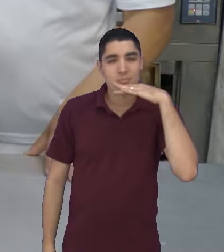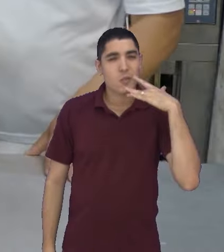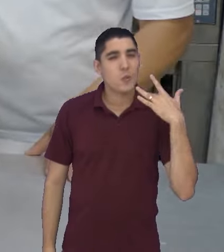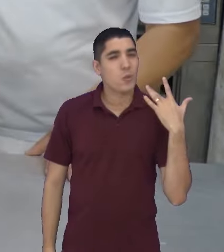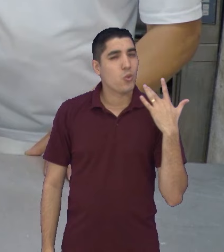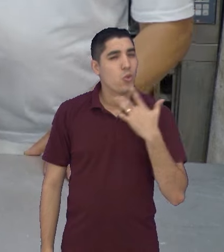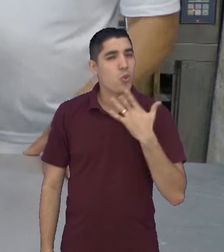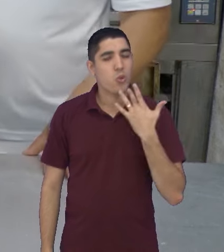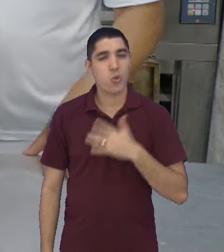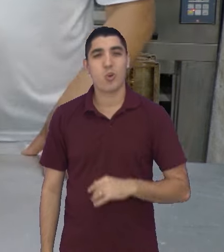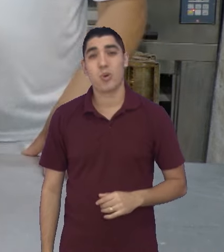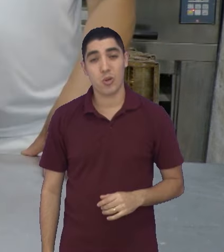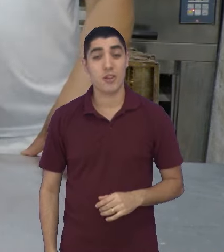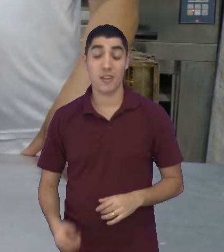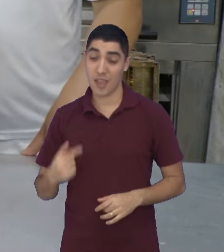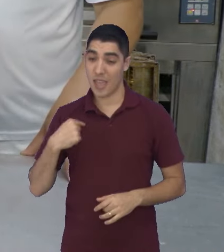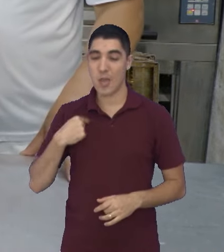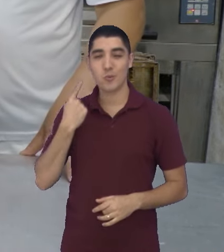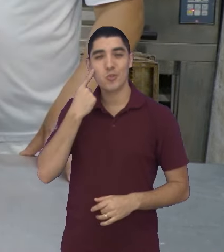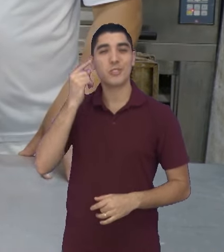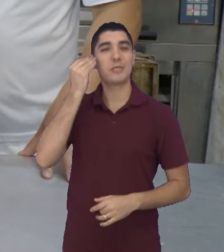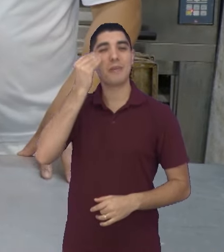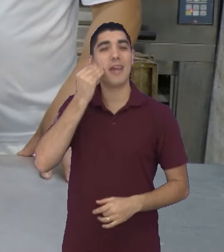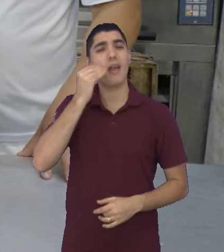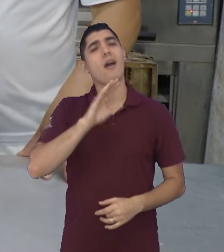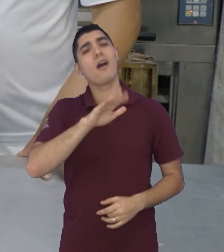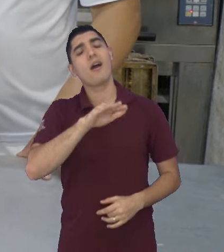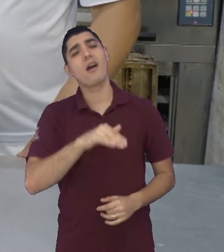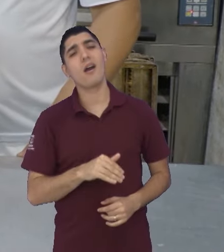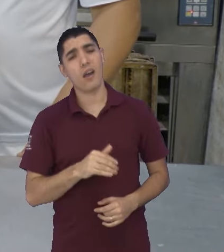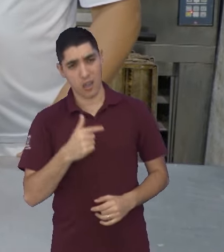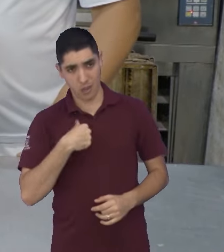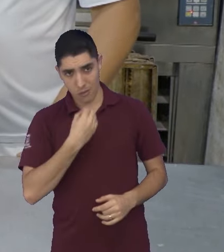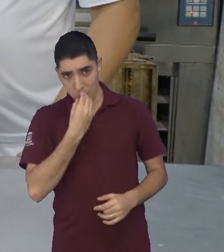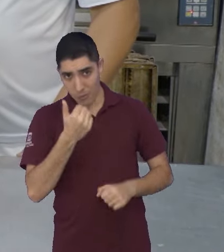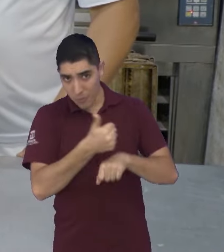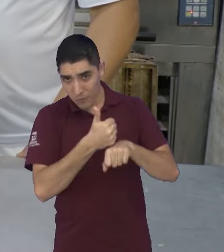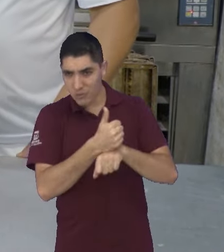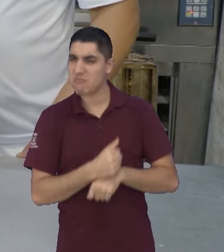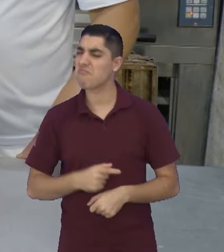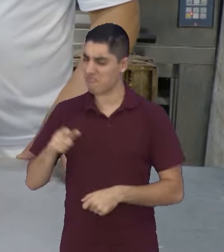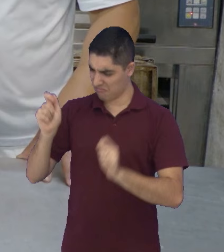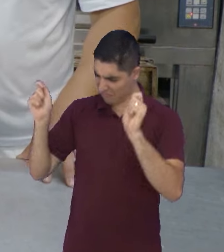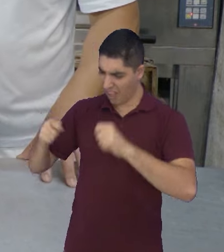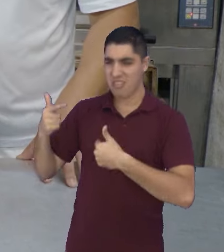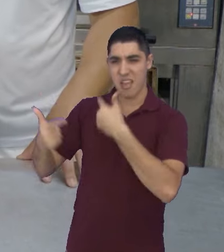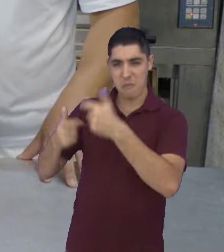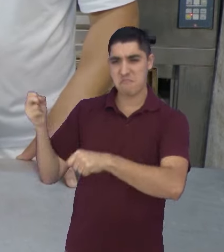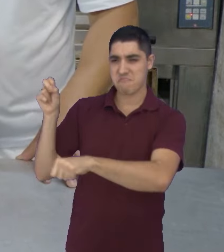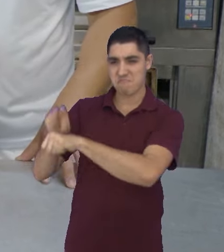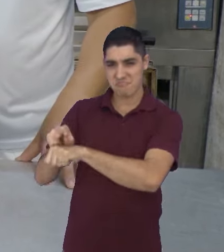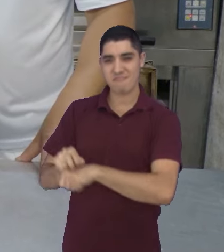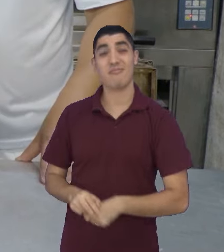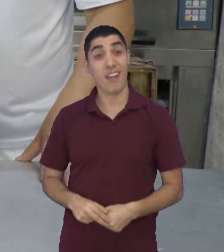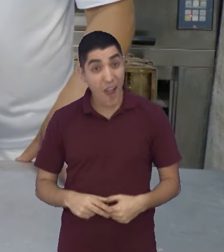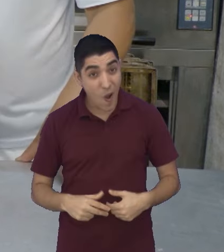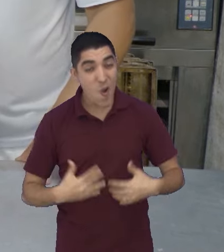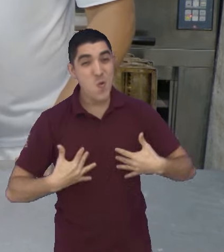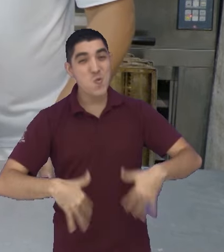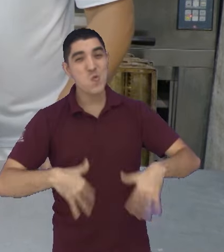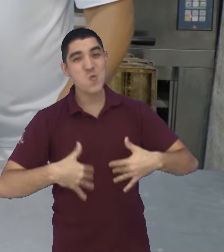Meu dia de padeiro foi muito bom. Euclides, leva o jeito você, padeira? Está contratada, Vanessa. Estou contratada? Agora,